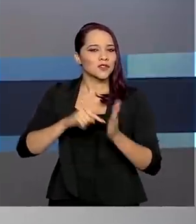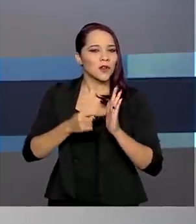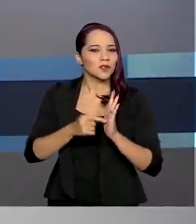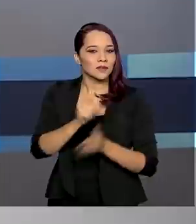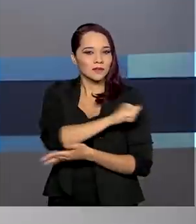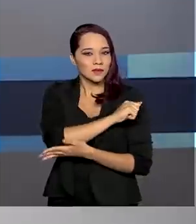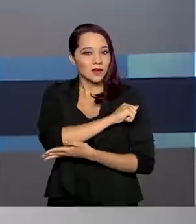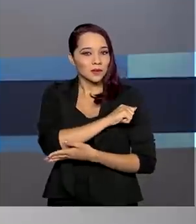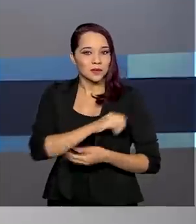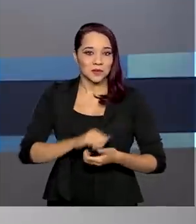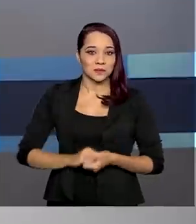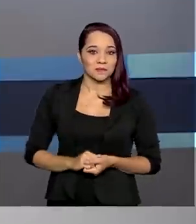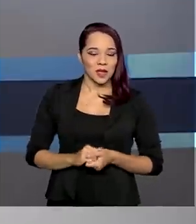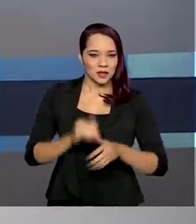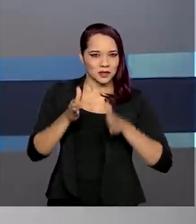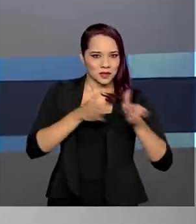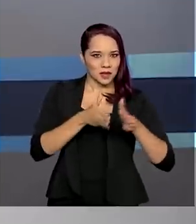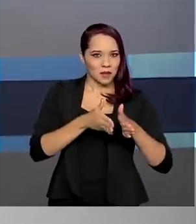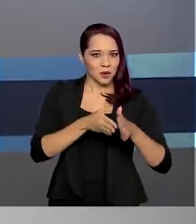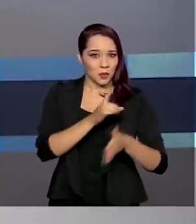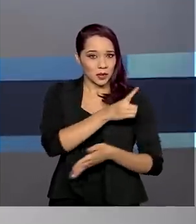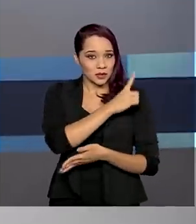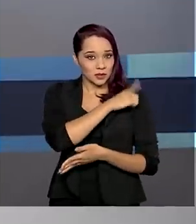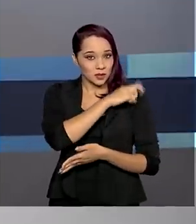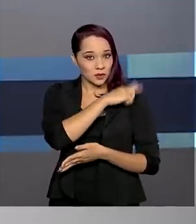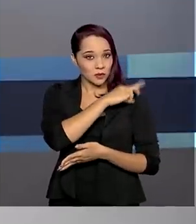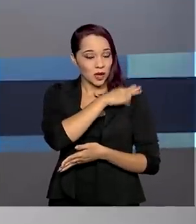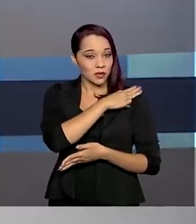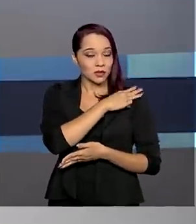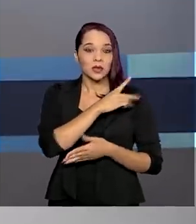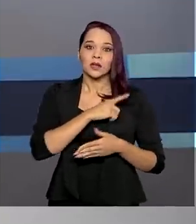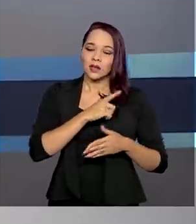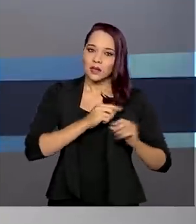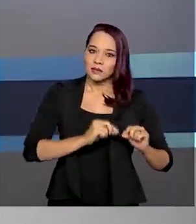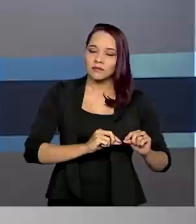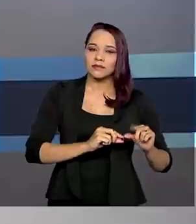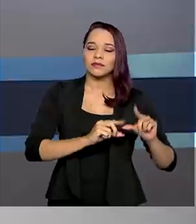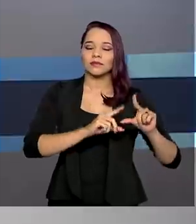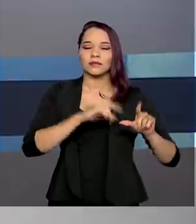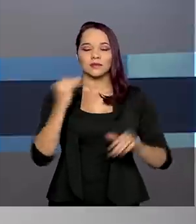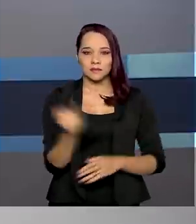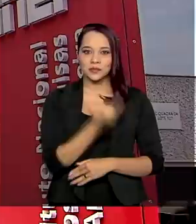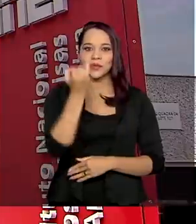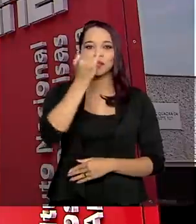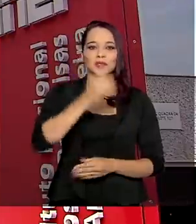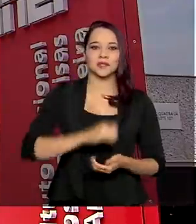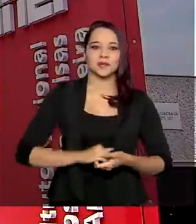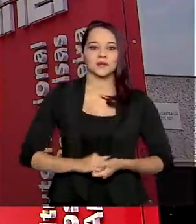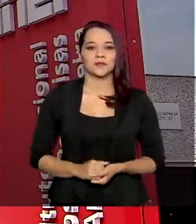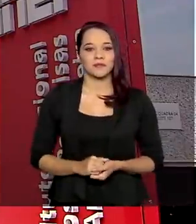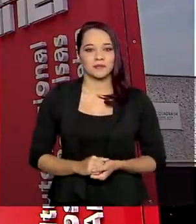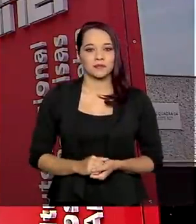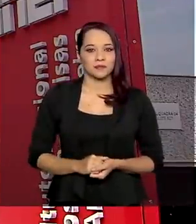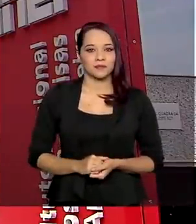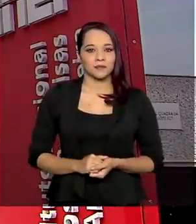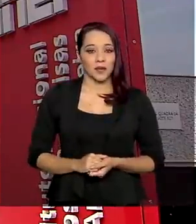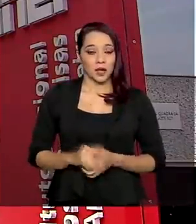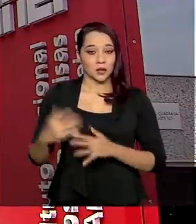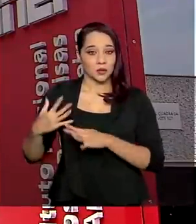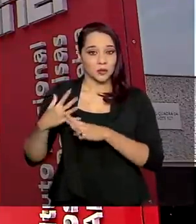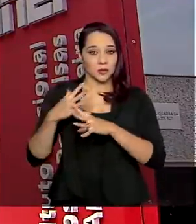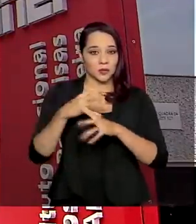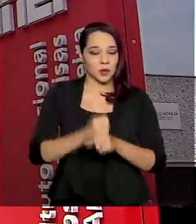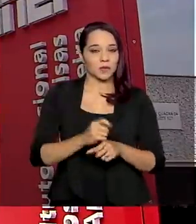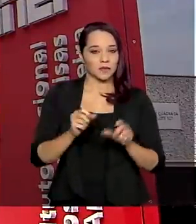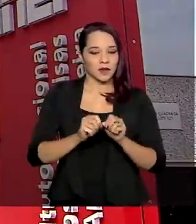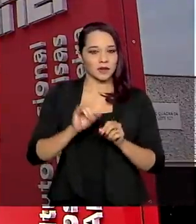Entre as etapas da educação, o ensino médio apresentou crescimento histórico. De acordo com o levantamento